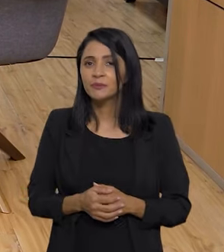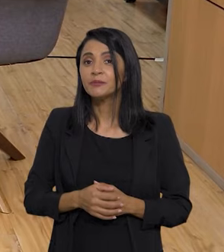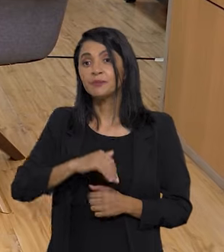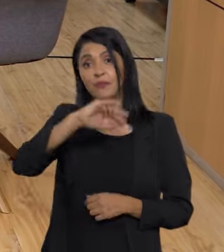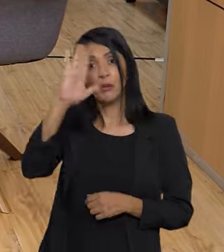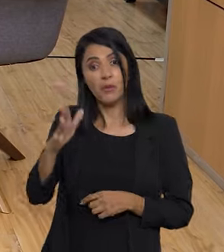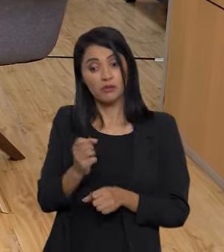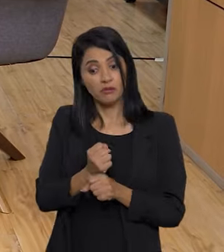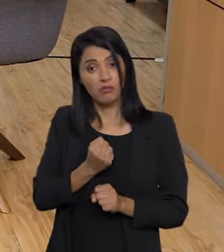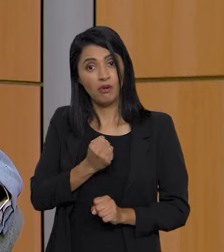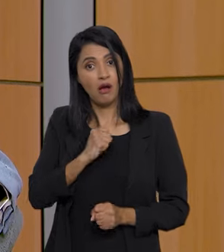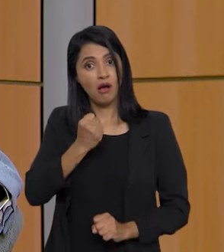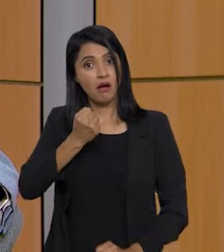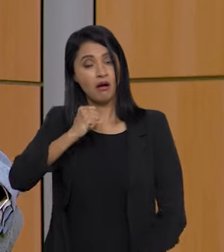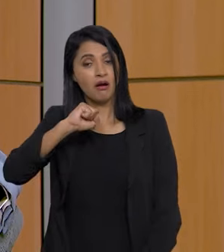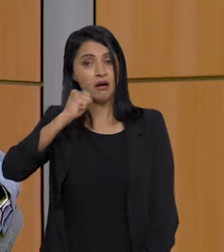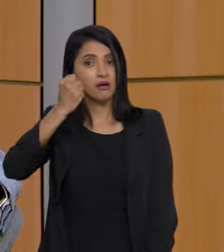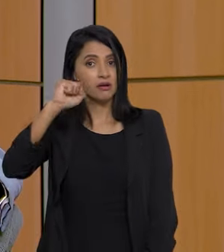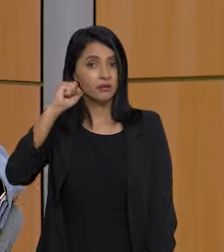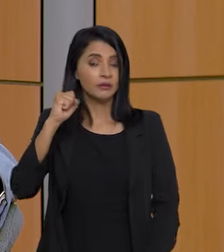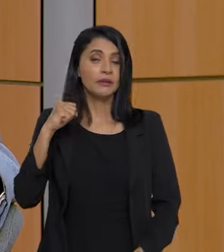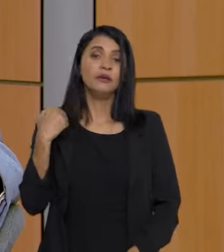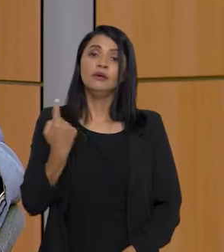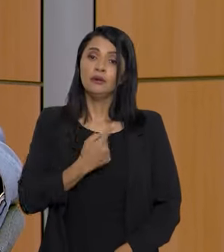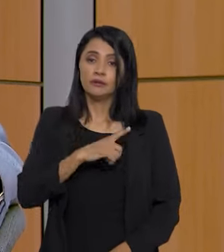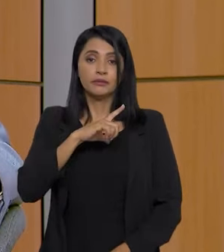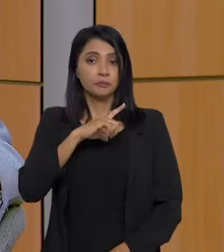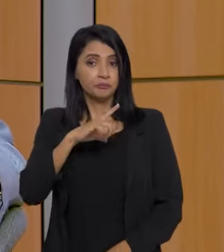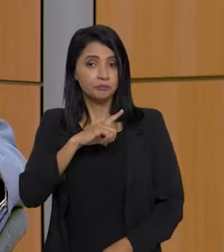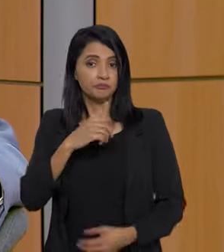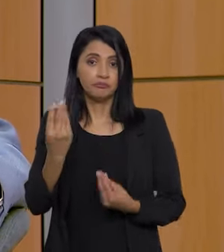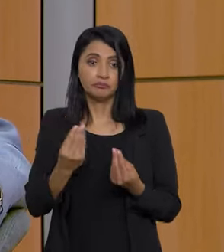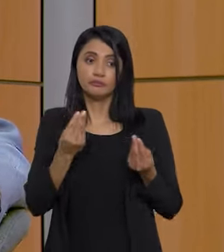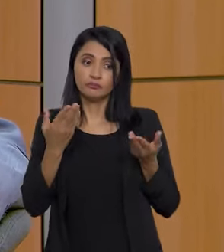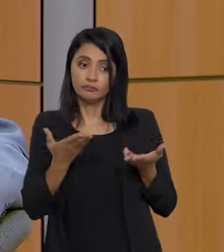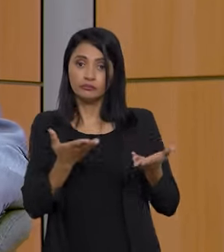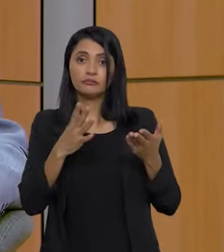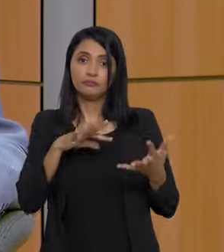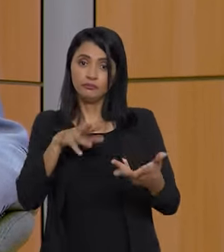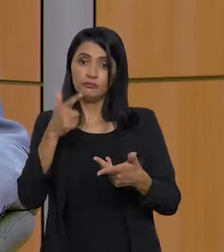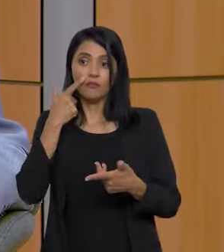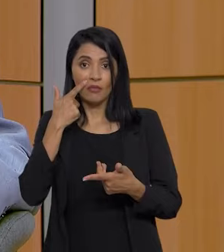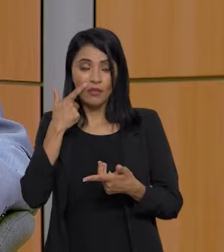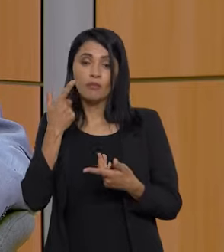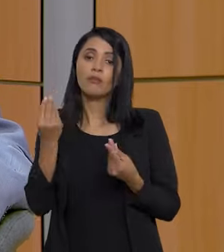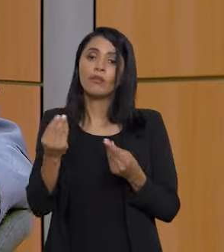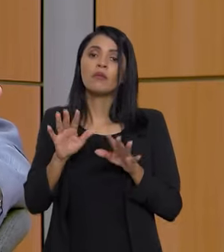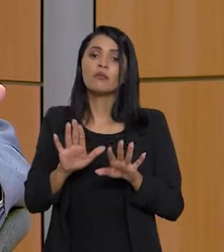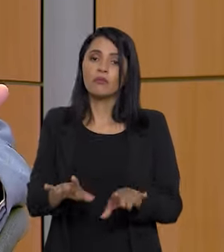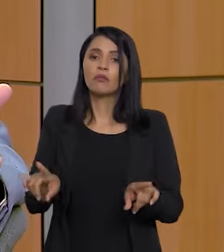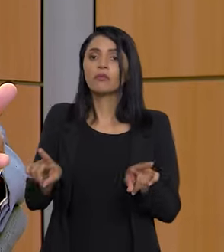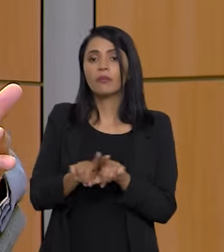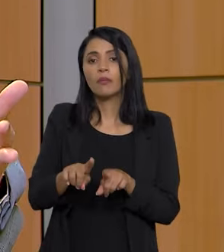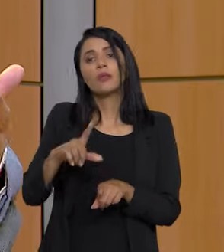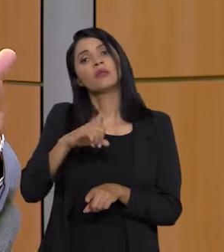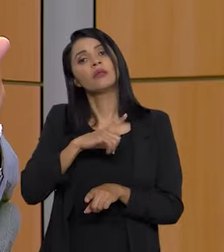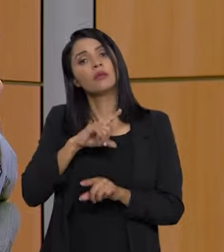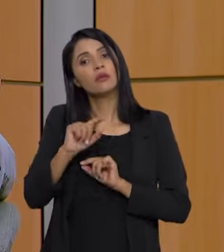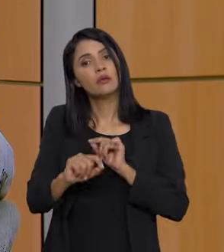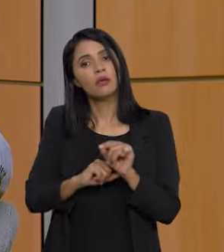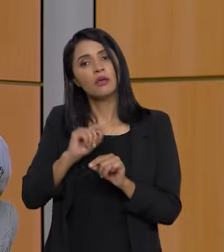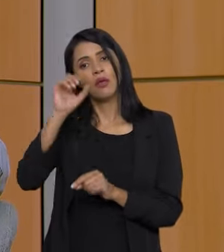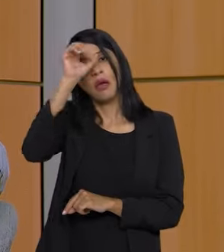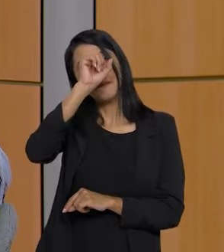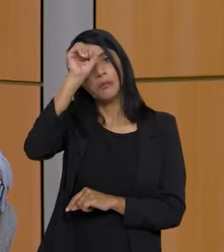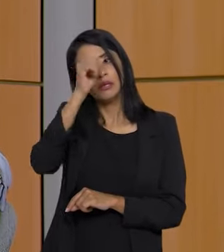Brasil é um gigante. Então, nós temos muito a oferecer ao mundo, mas temos também